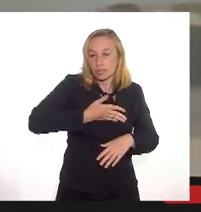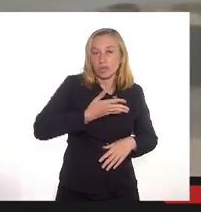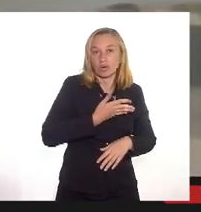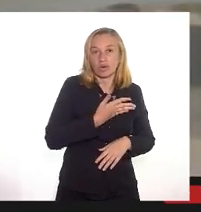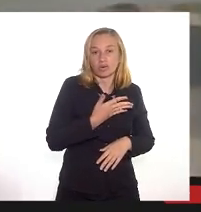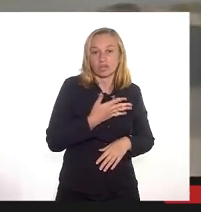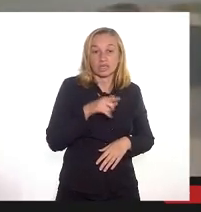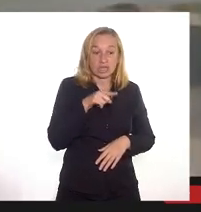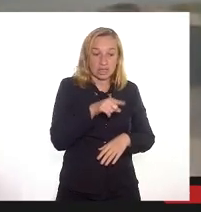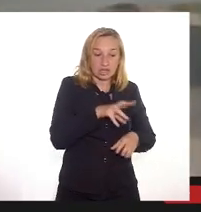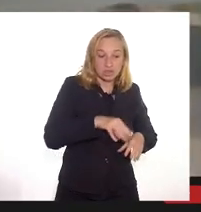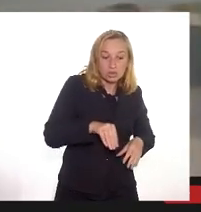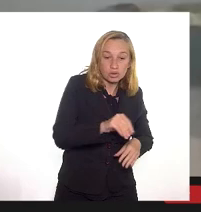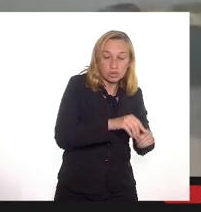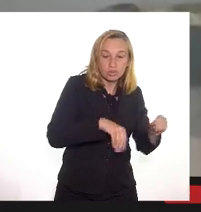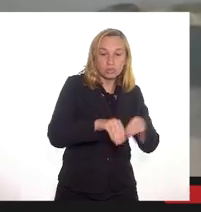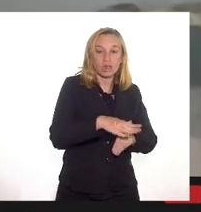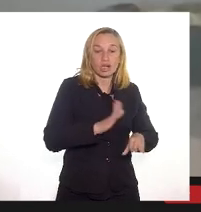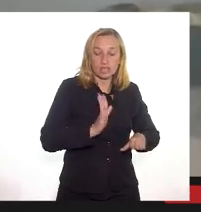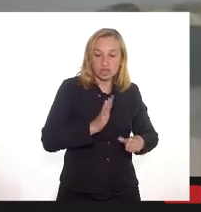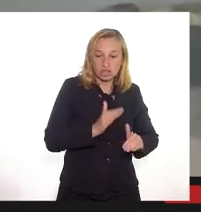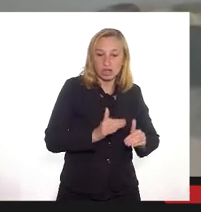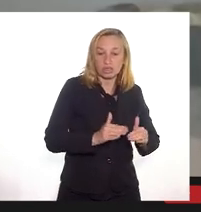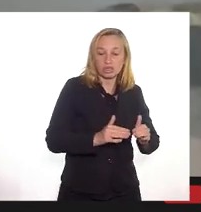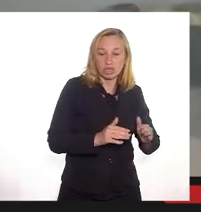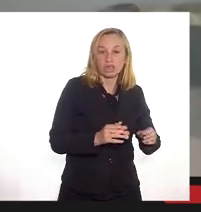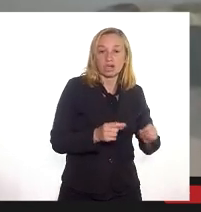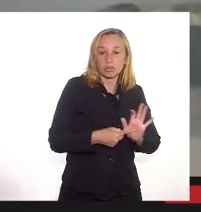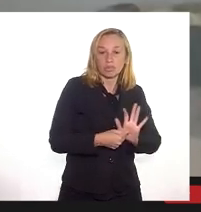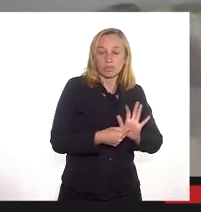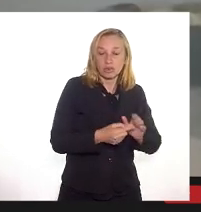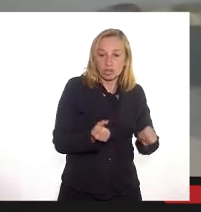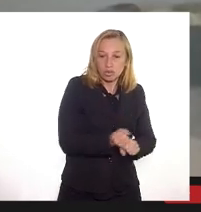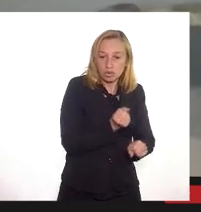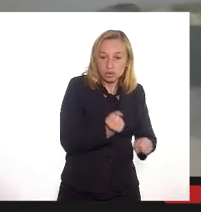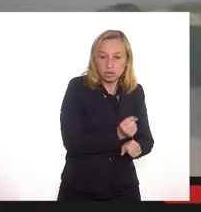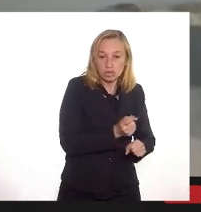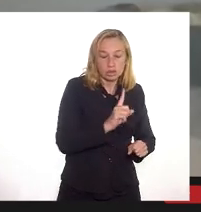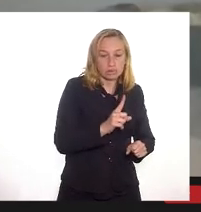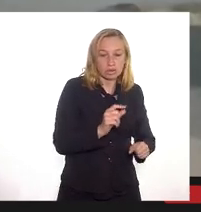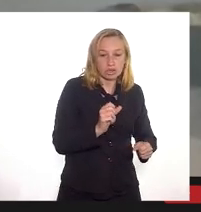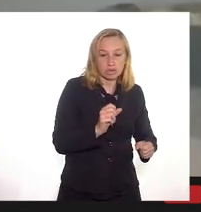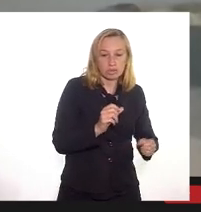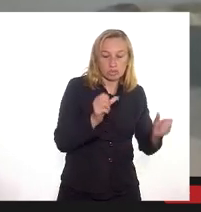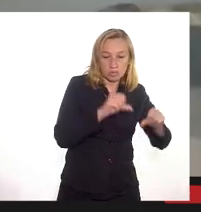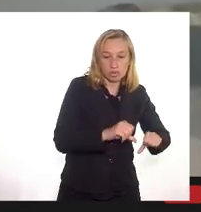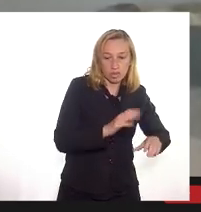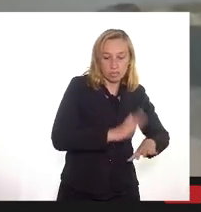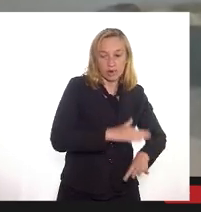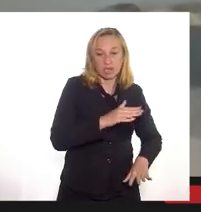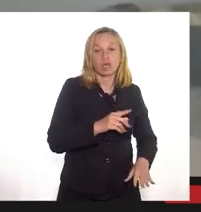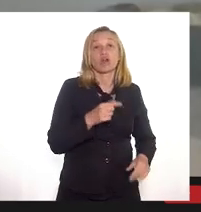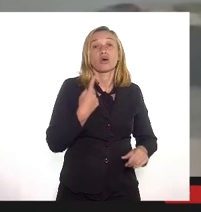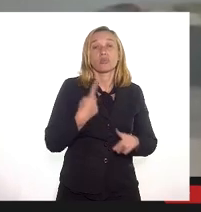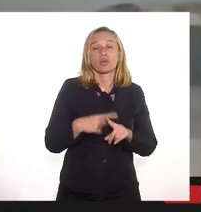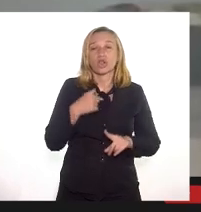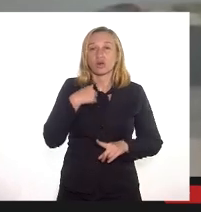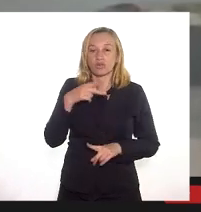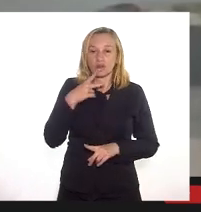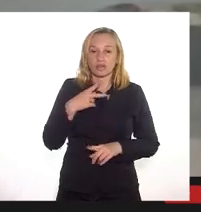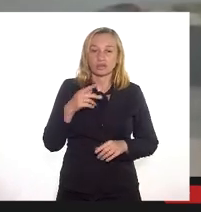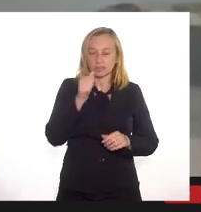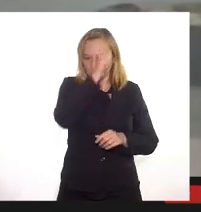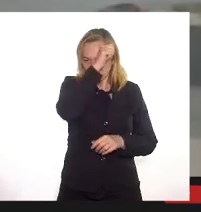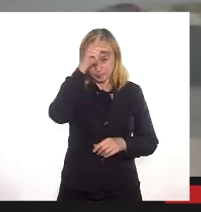que esses aterros que já estão em andamento o RJTV mostrou eles não sejam inibidos por que eu estou comentando isso a